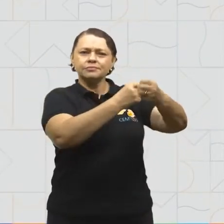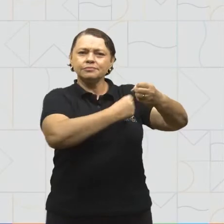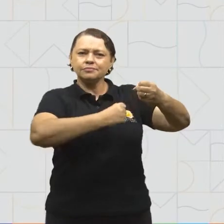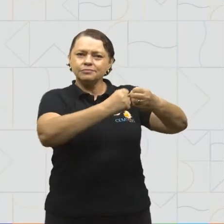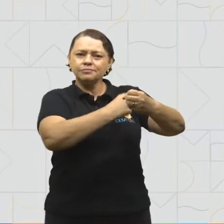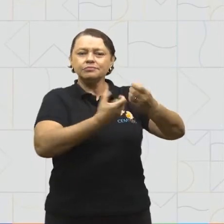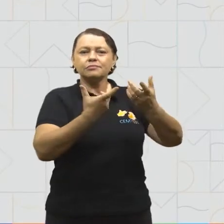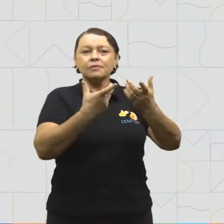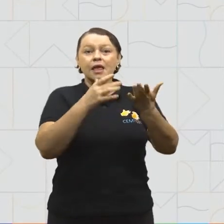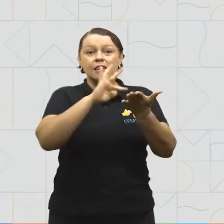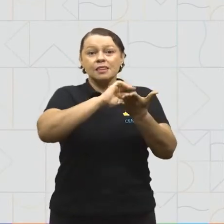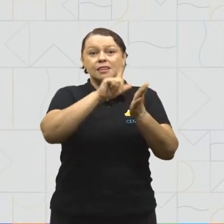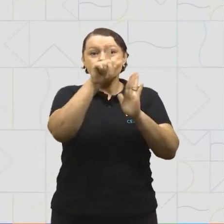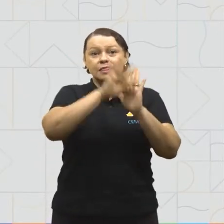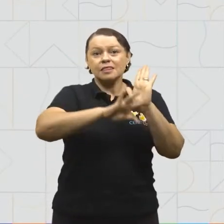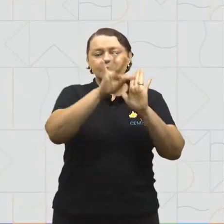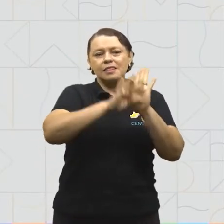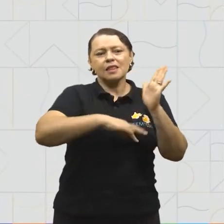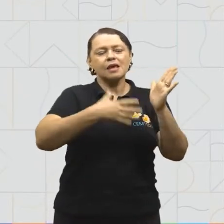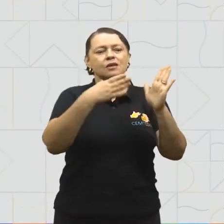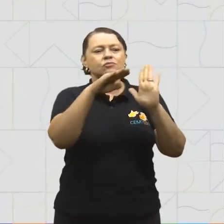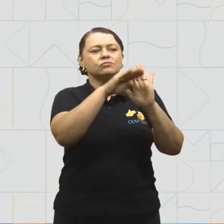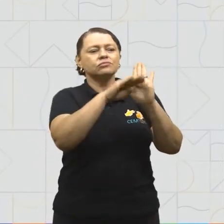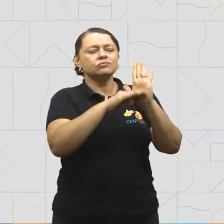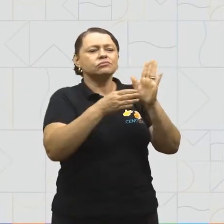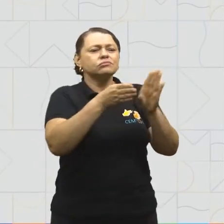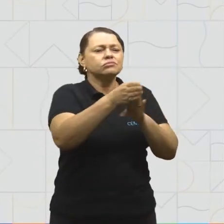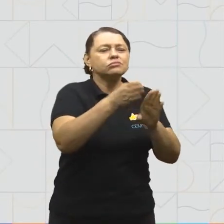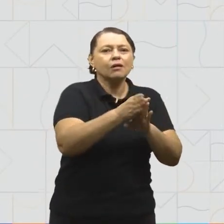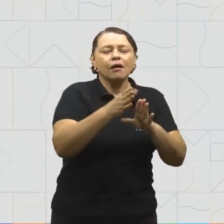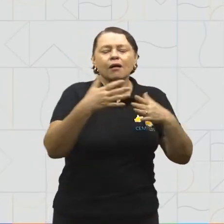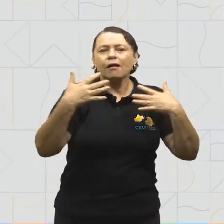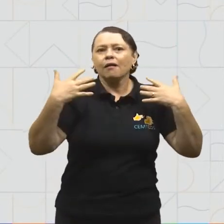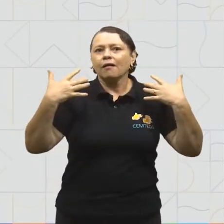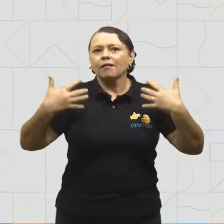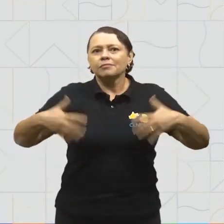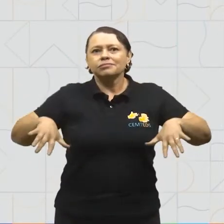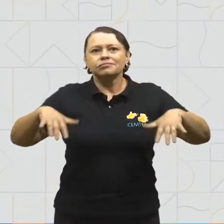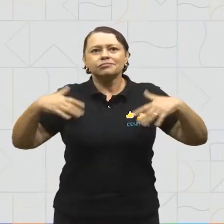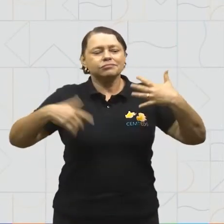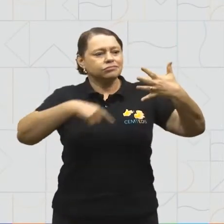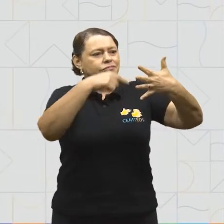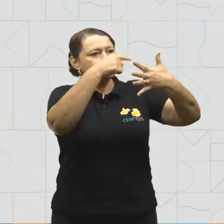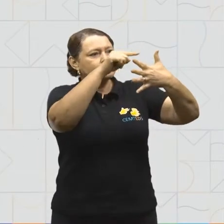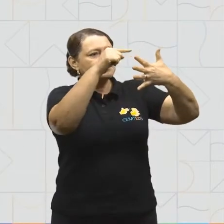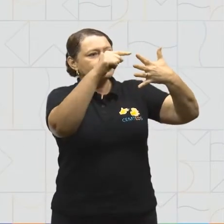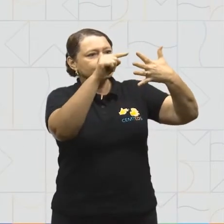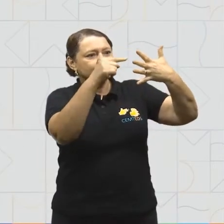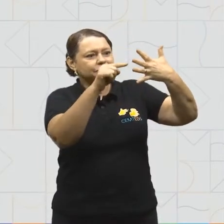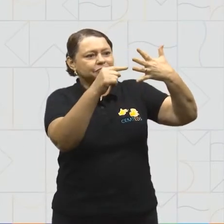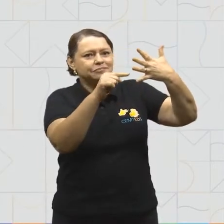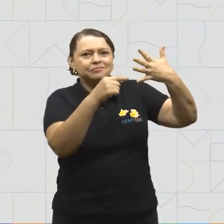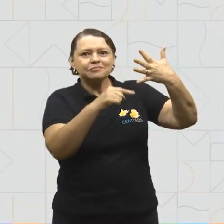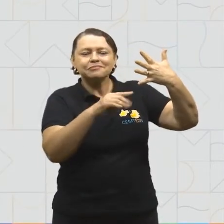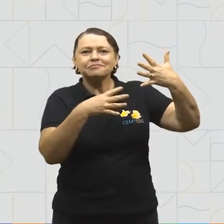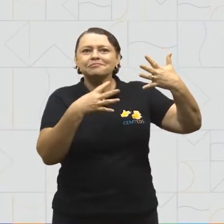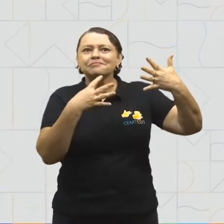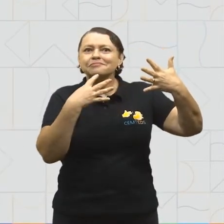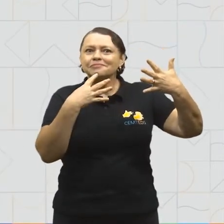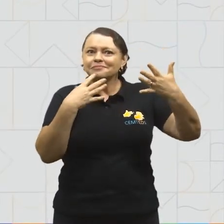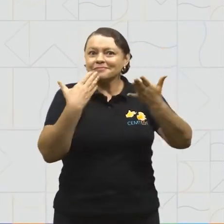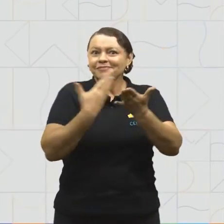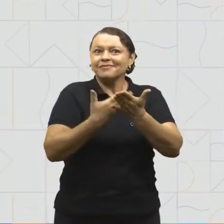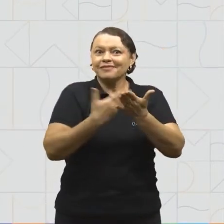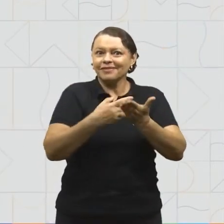textos injuntivos e instrucionais. Eita, fiquei até cansada só de falar dos gêneros que conhecemos ao